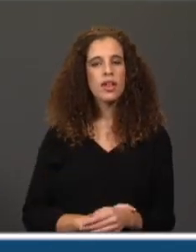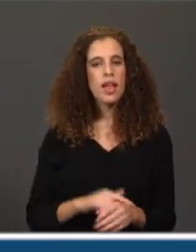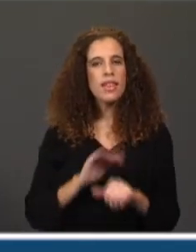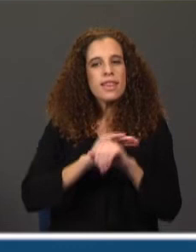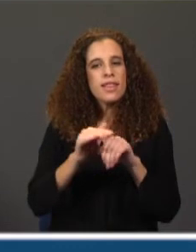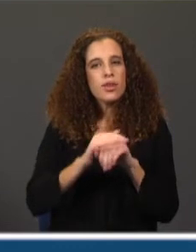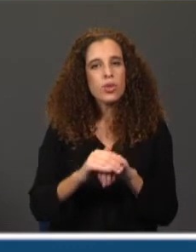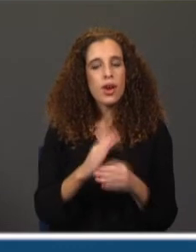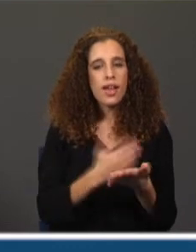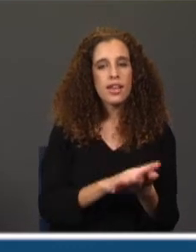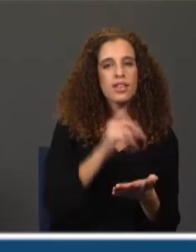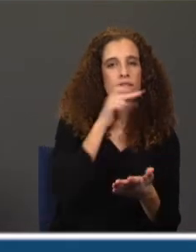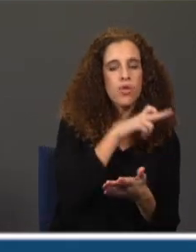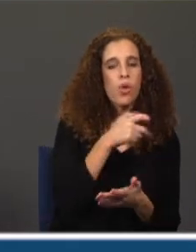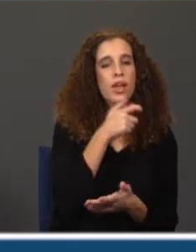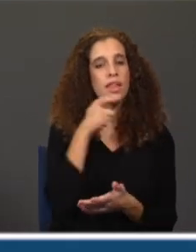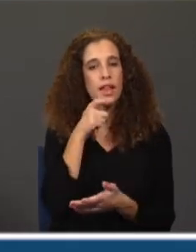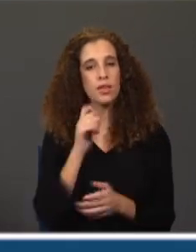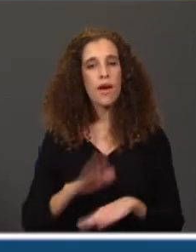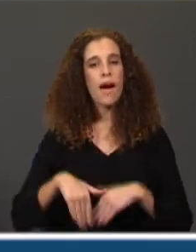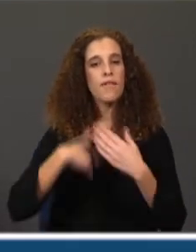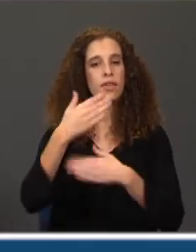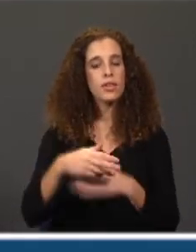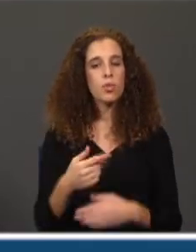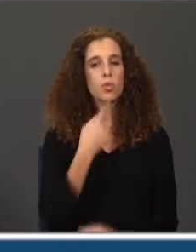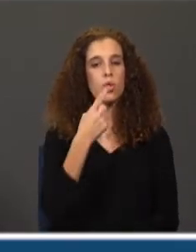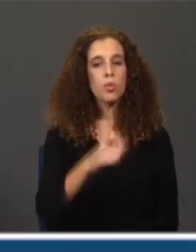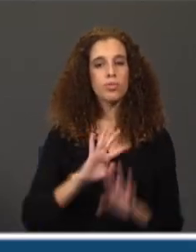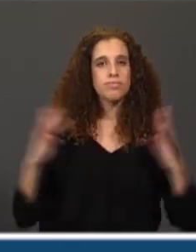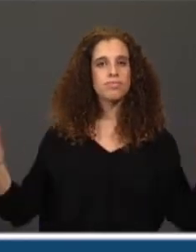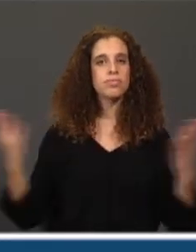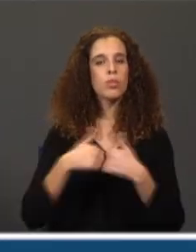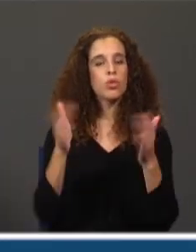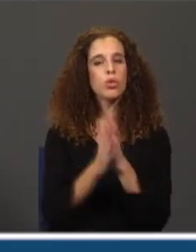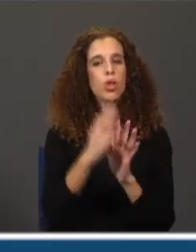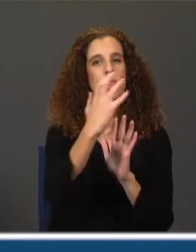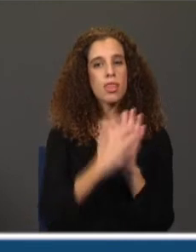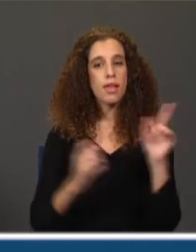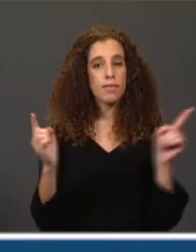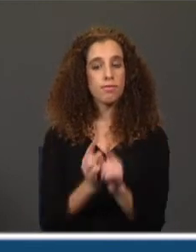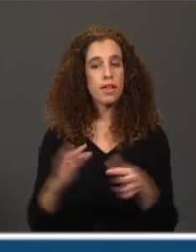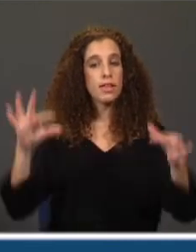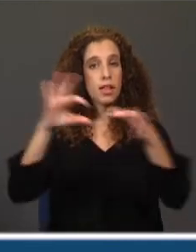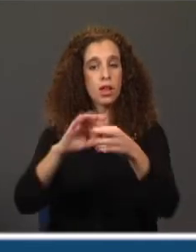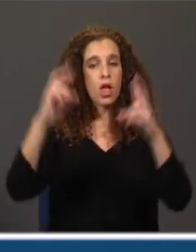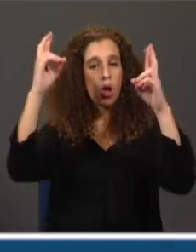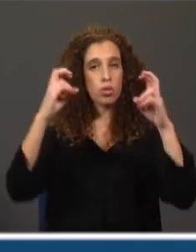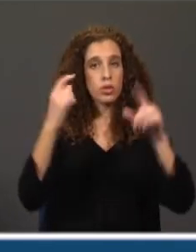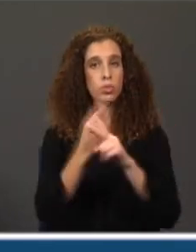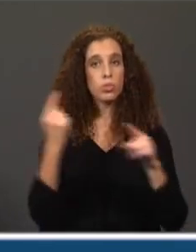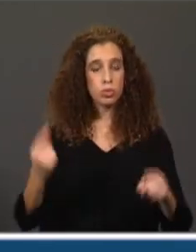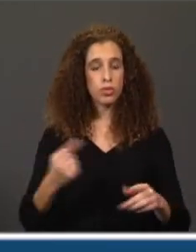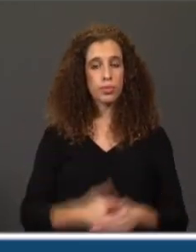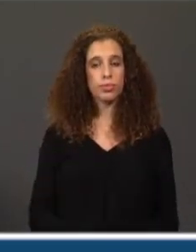E avançamos. para uma pergunta que engloba toda a crónica e que diz respeito ao título porque, afinal,